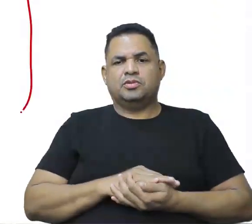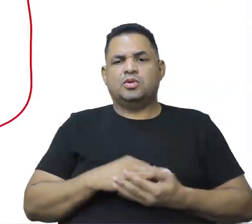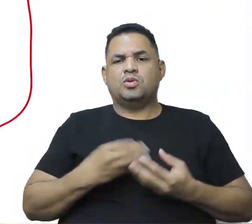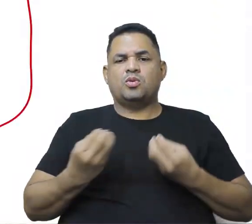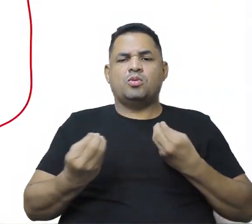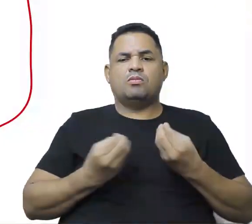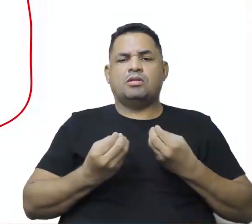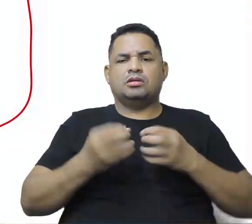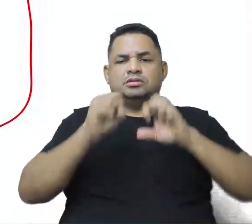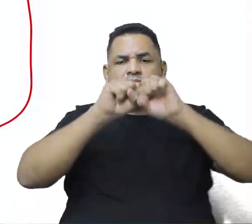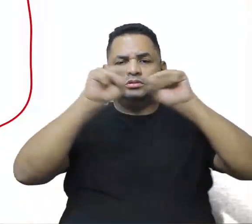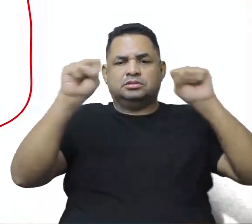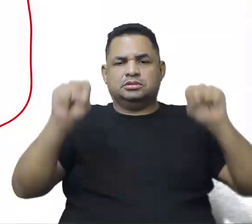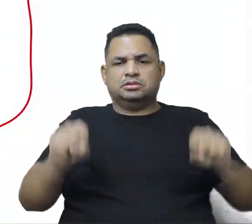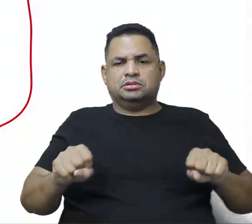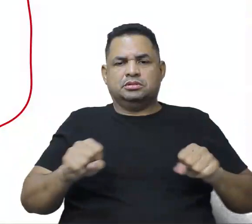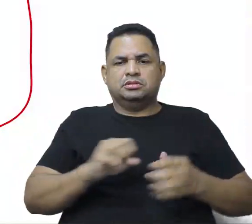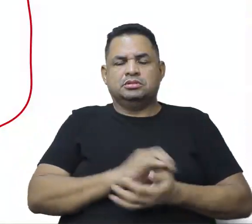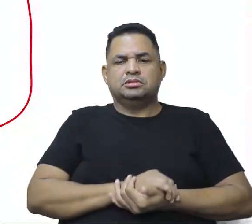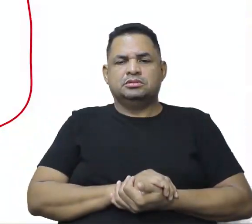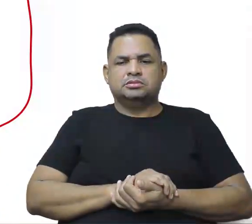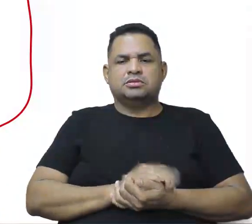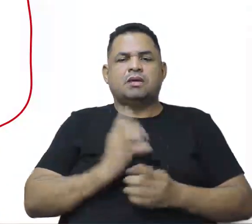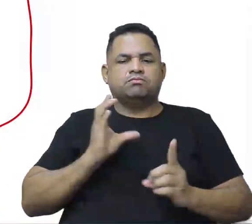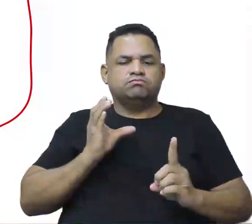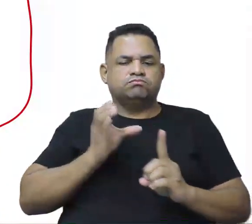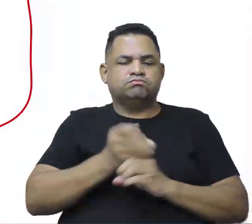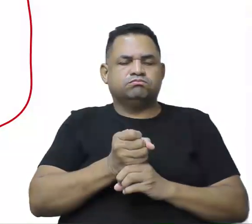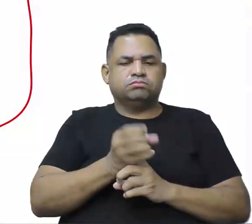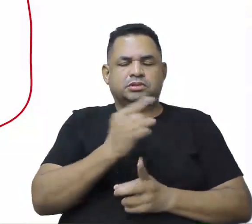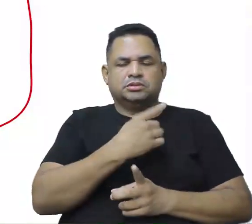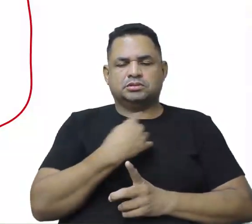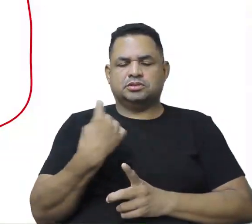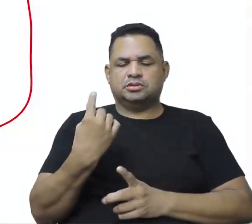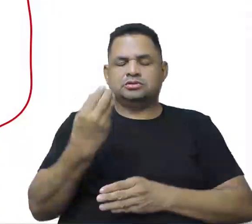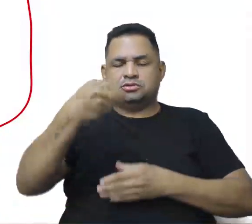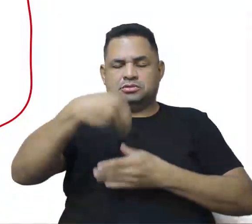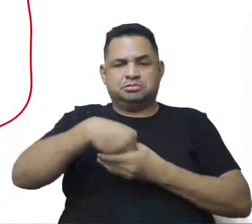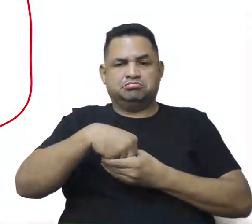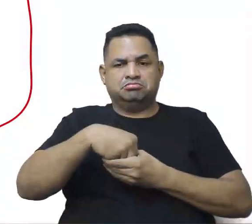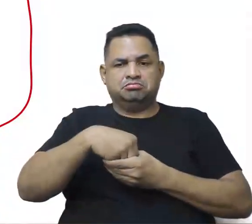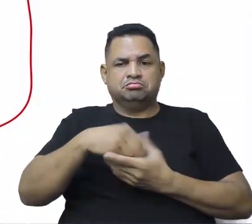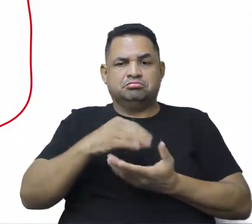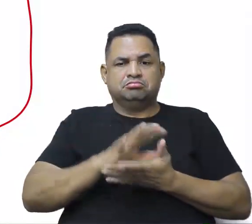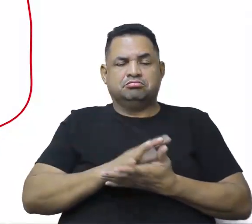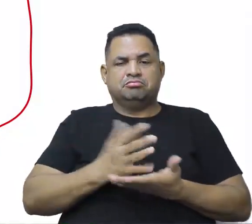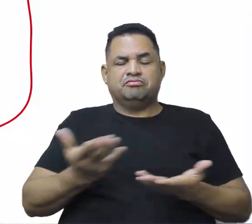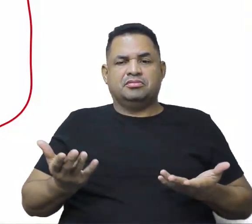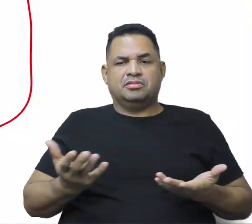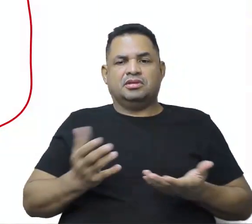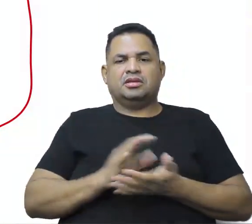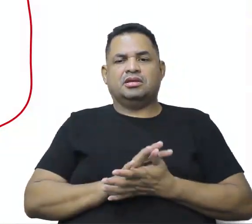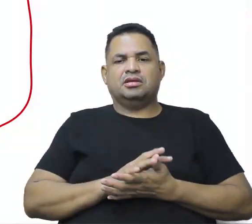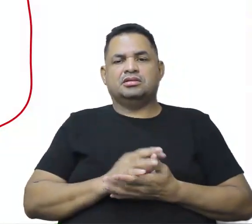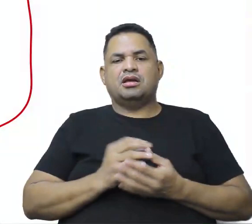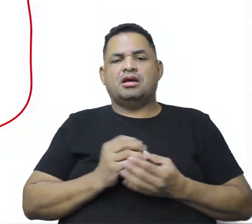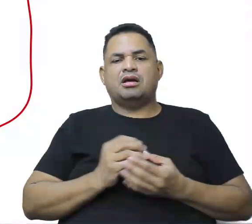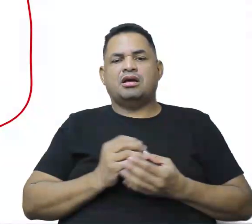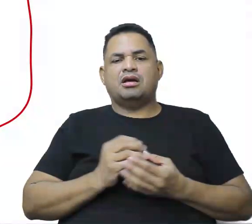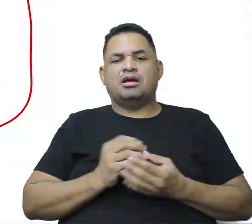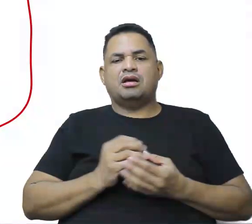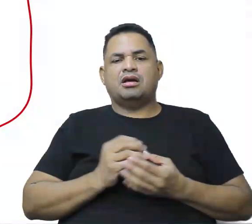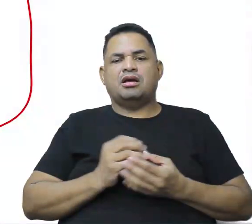esse sistema, esse sistema dominante que a gente faz parte, que a intenção é compra e venda,